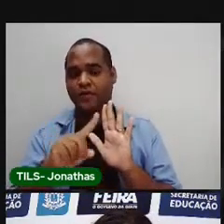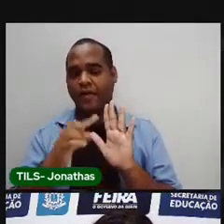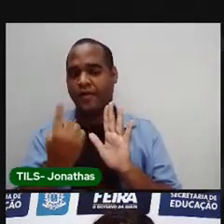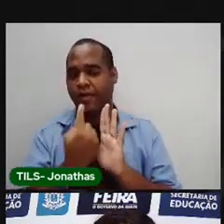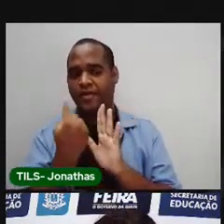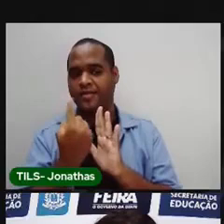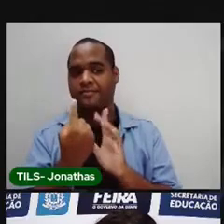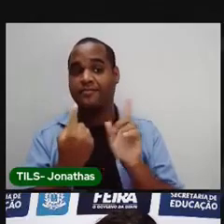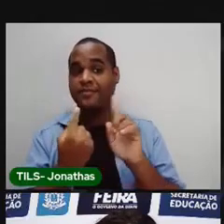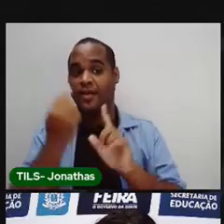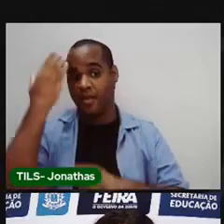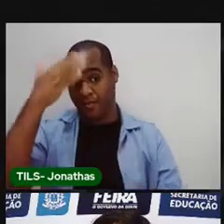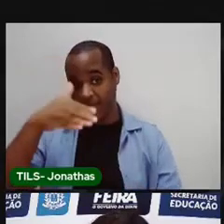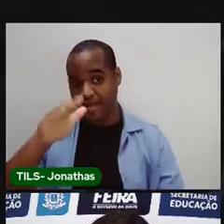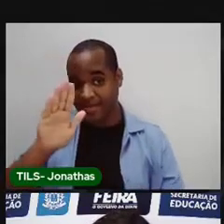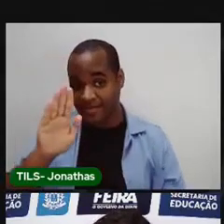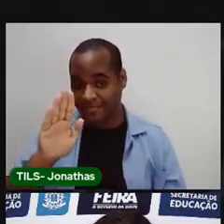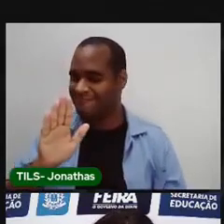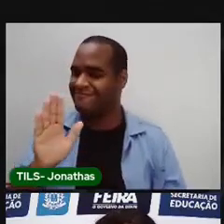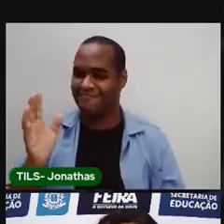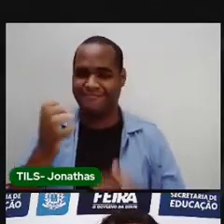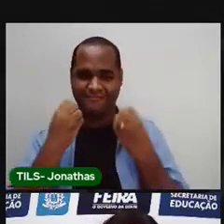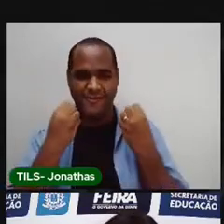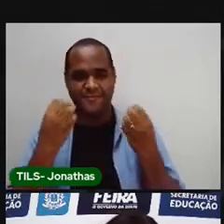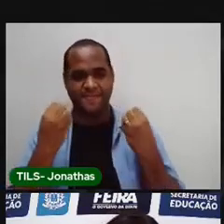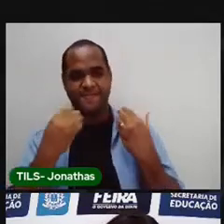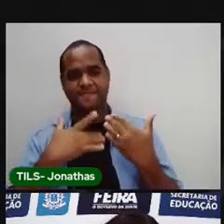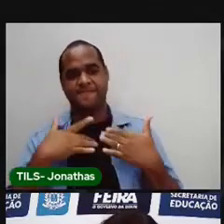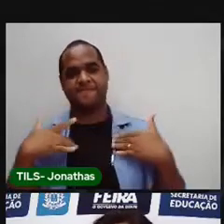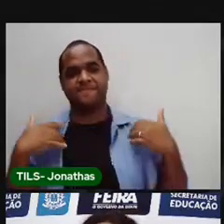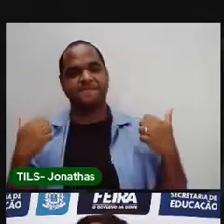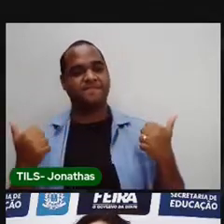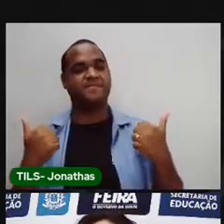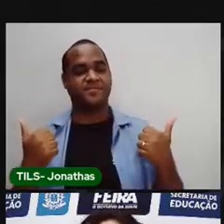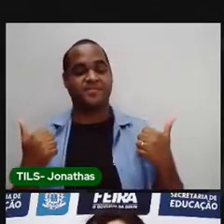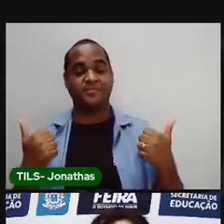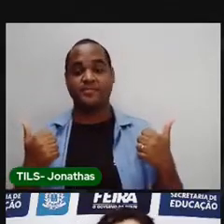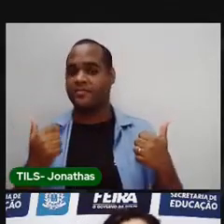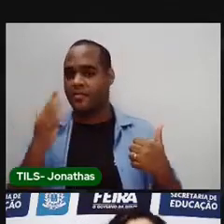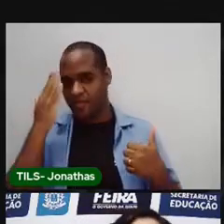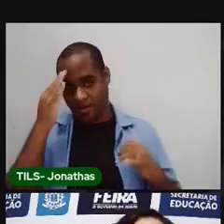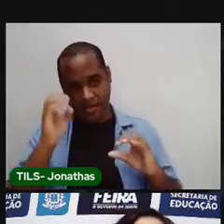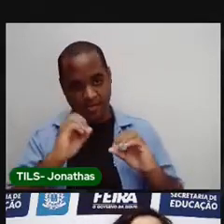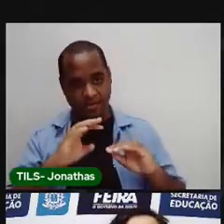sozinho. Promete? Muito bem. Vamos entender a nossa atividade.